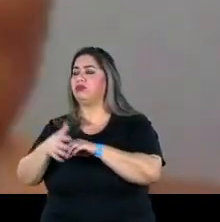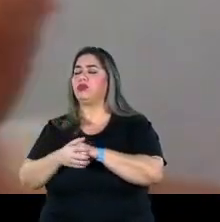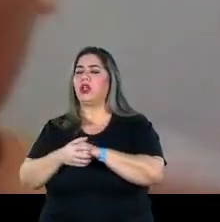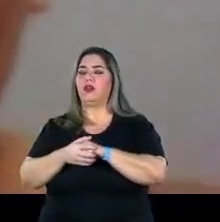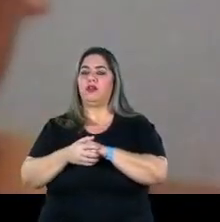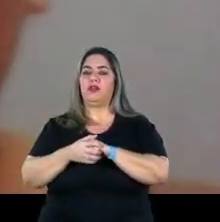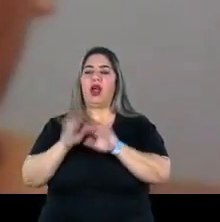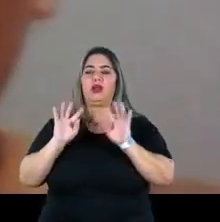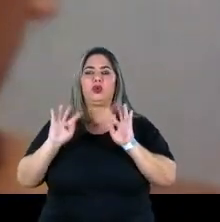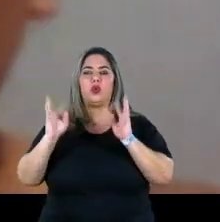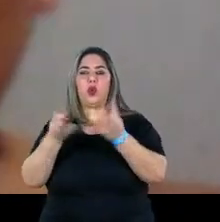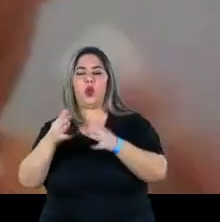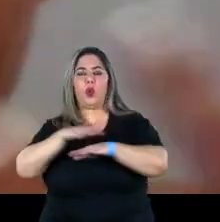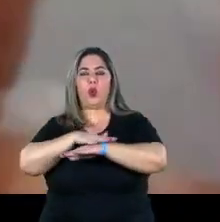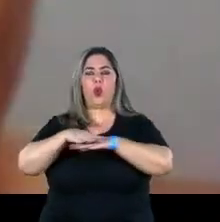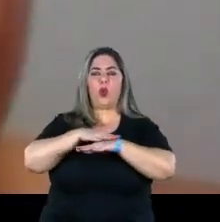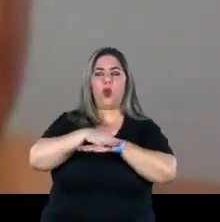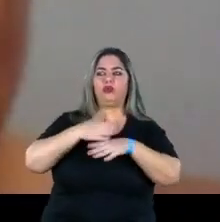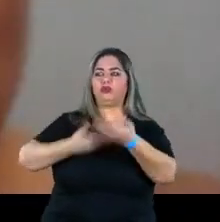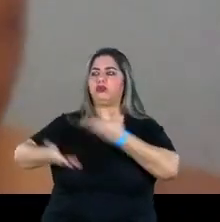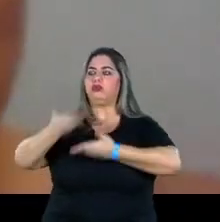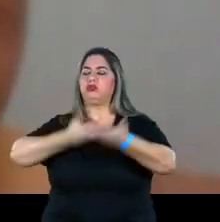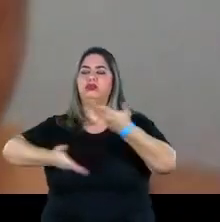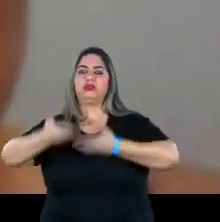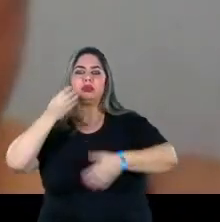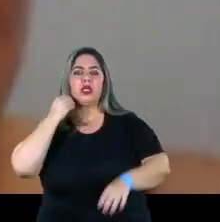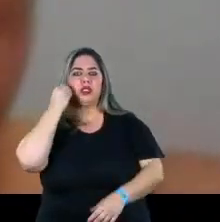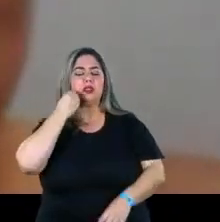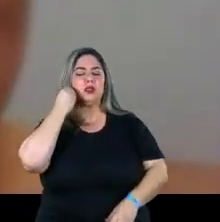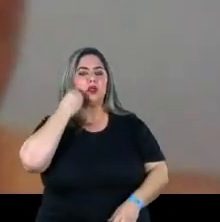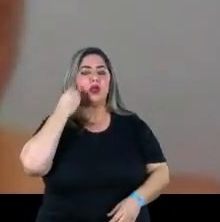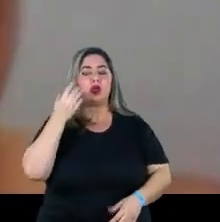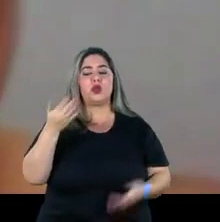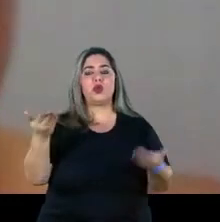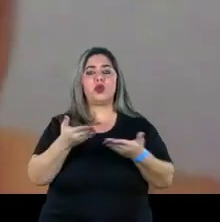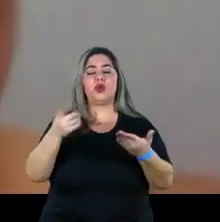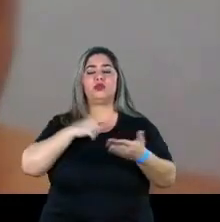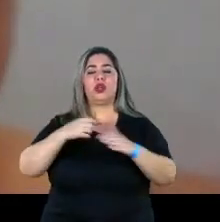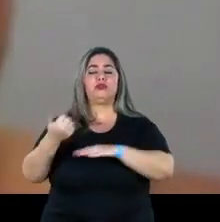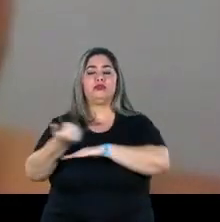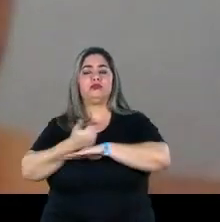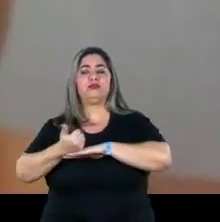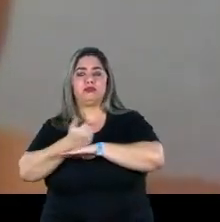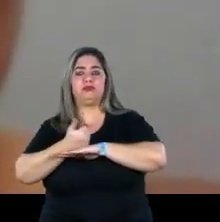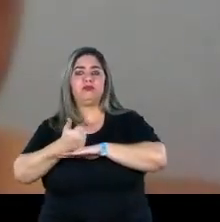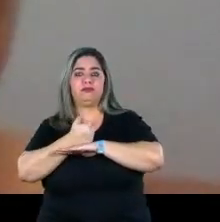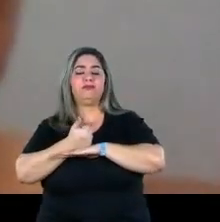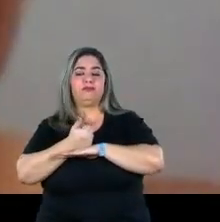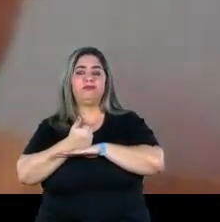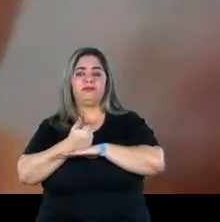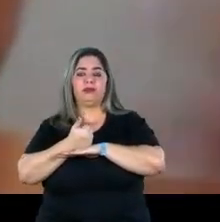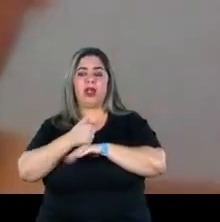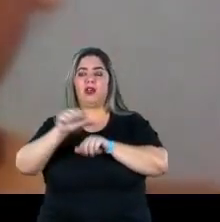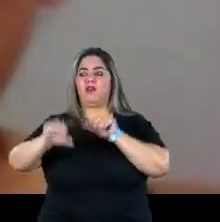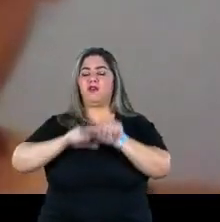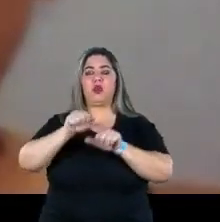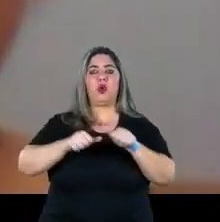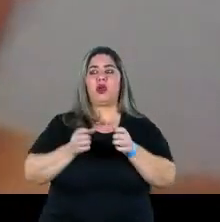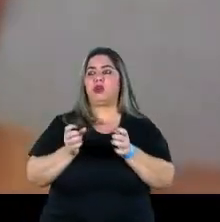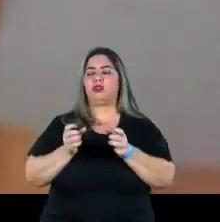em várias rodas de conversa, em várias trocas, e eu vejo que hoje tem profissionais da assistência virando